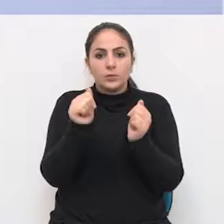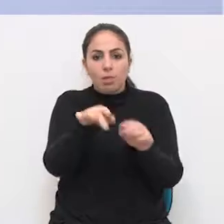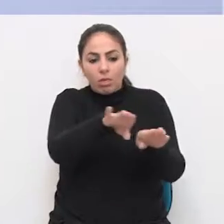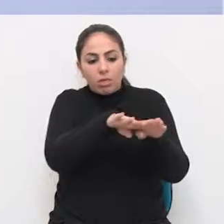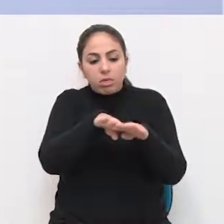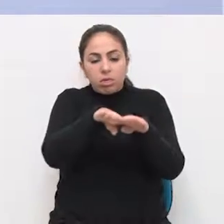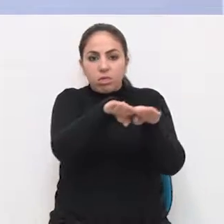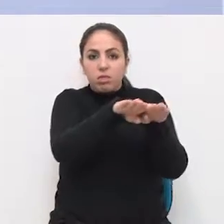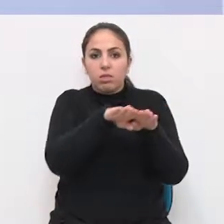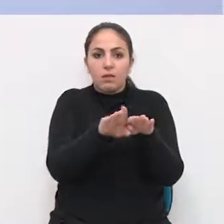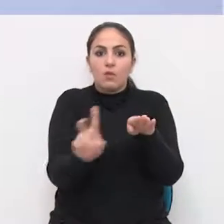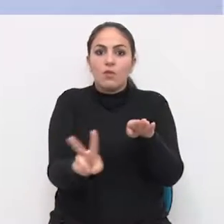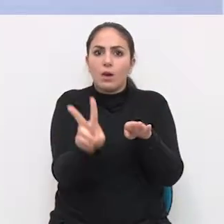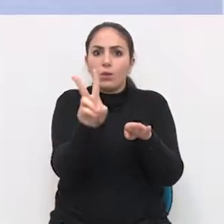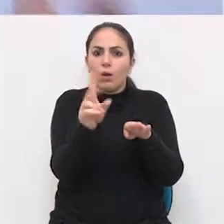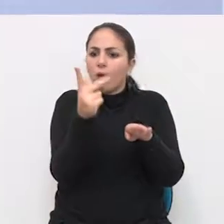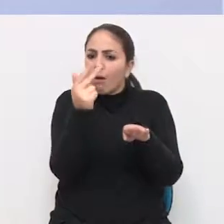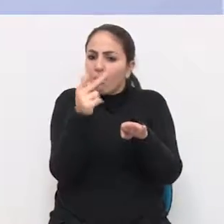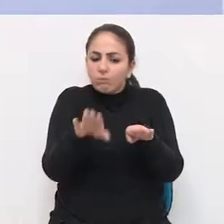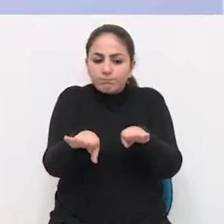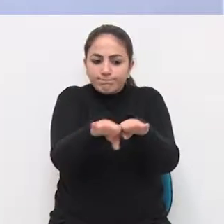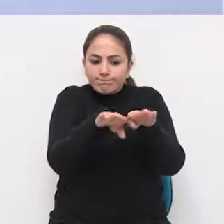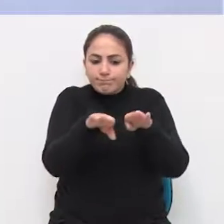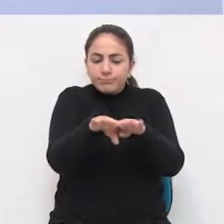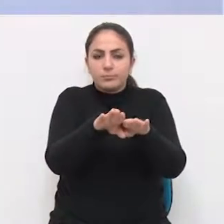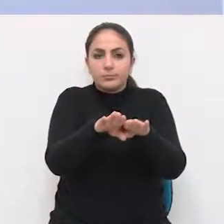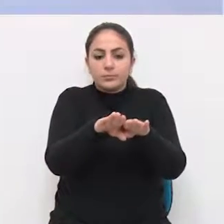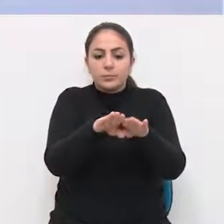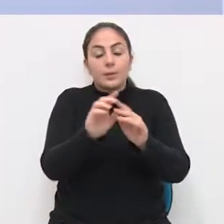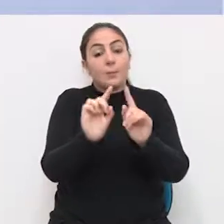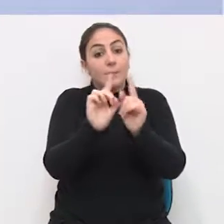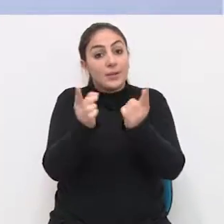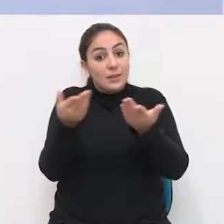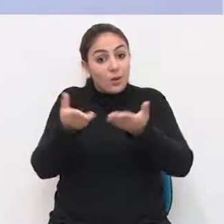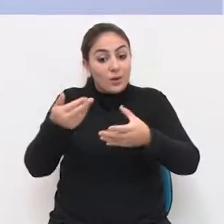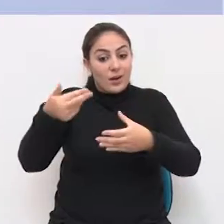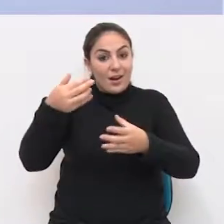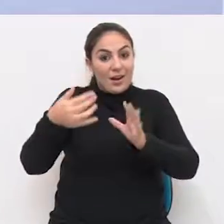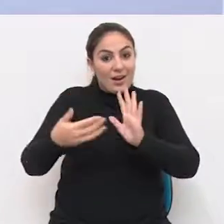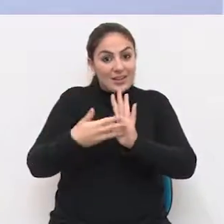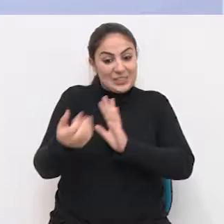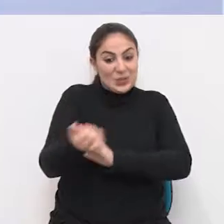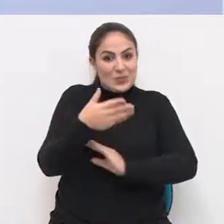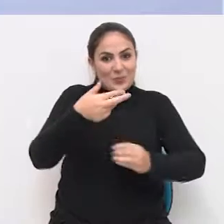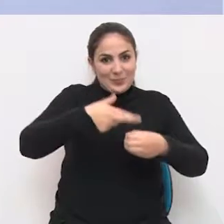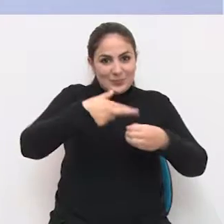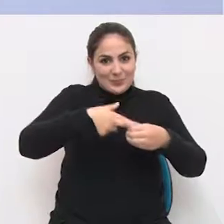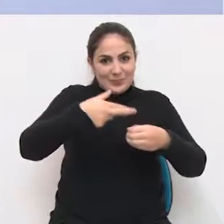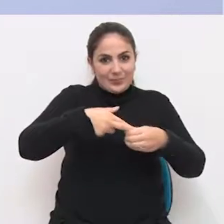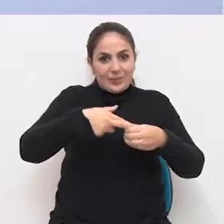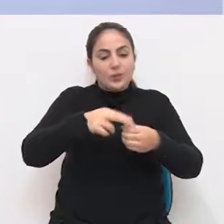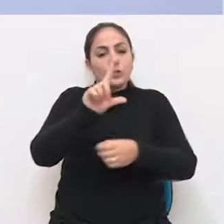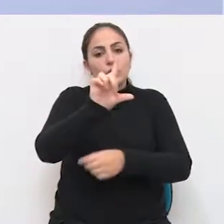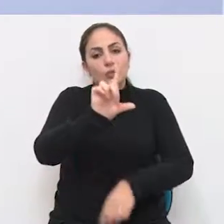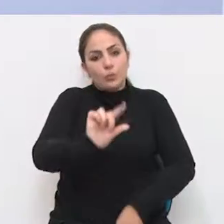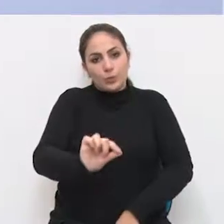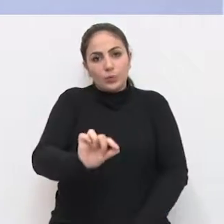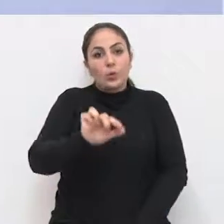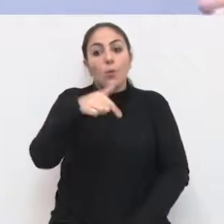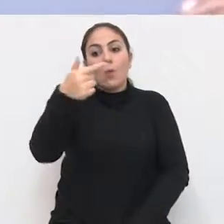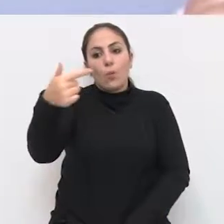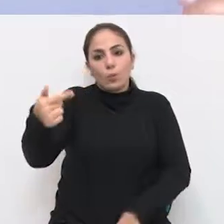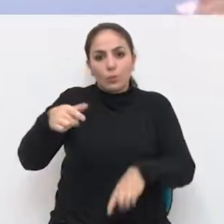de preços em nossa cidade, que já estava acontecendo. Agora, como a rede que se instalou aqui em Passundo diminuiu, com isso,